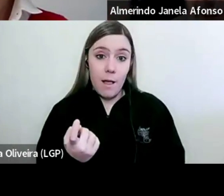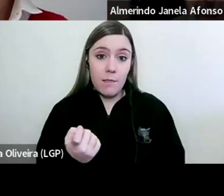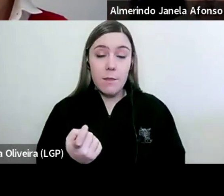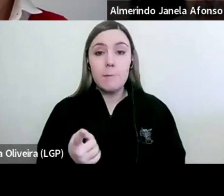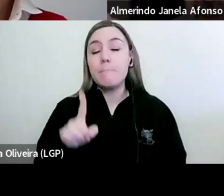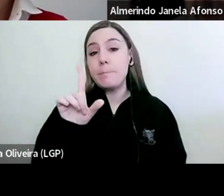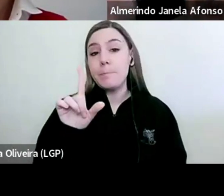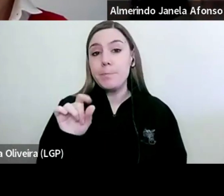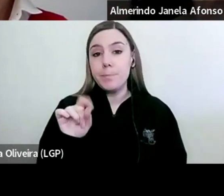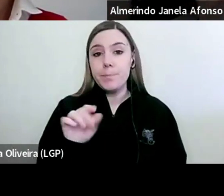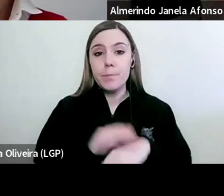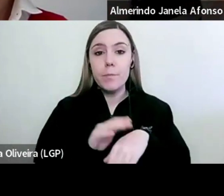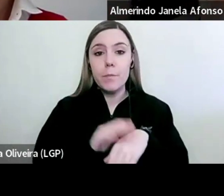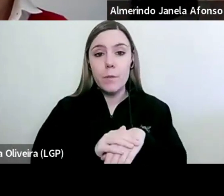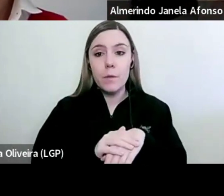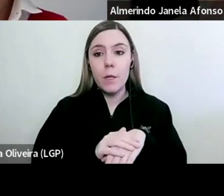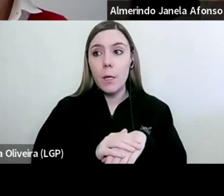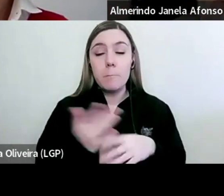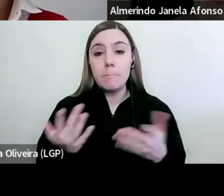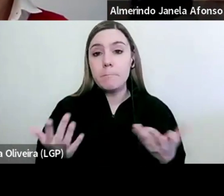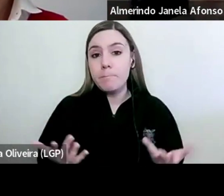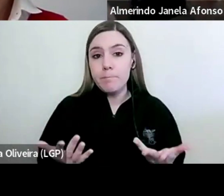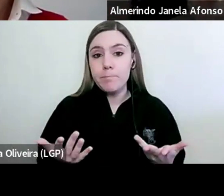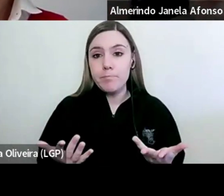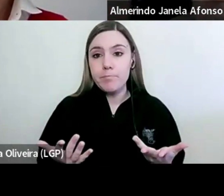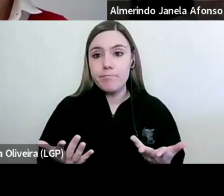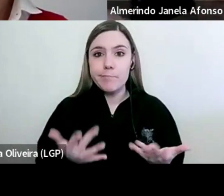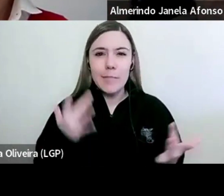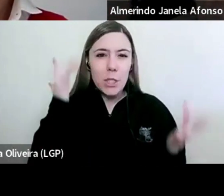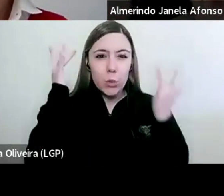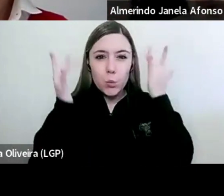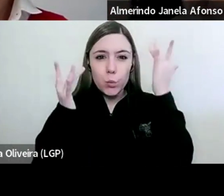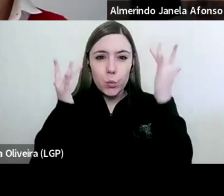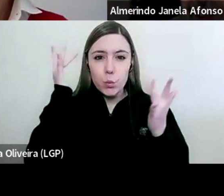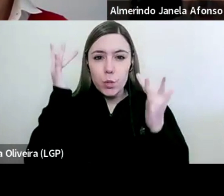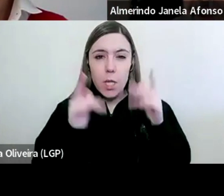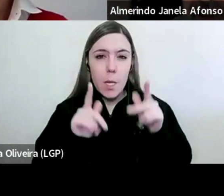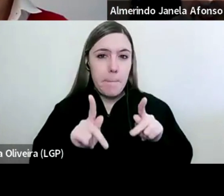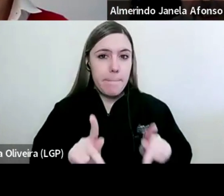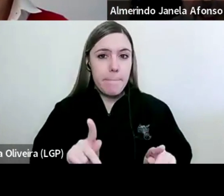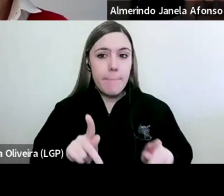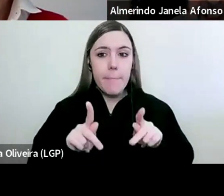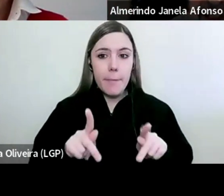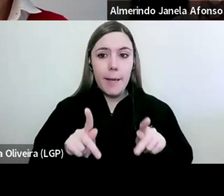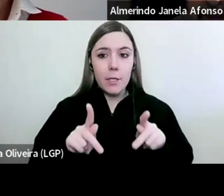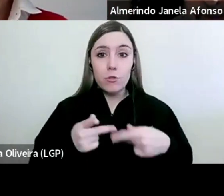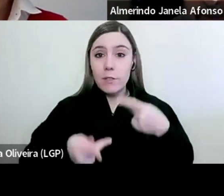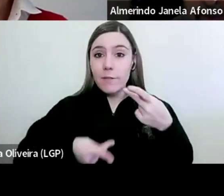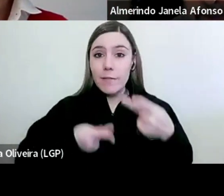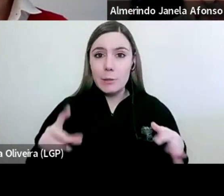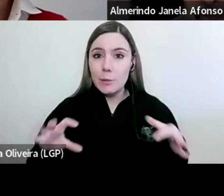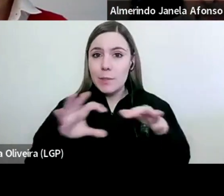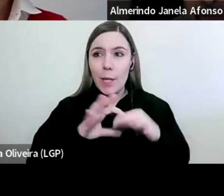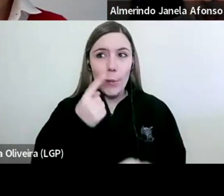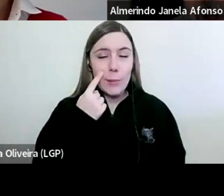por existir bastante desconhecimento das teorias e metodologias de avaliação.